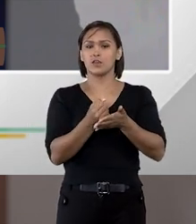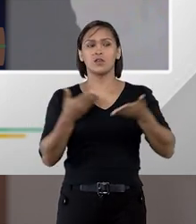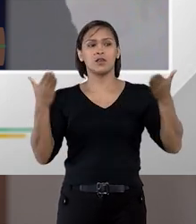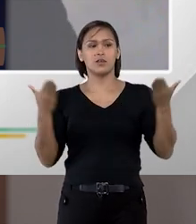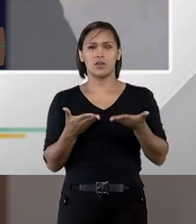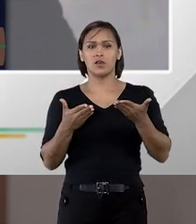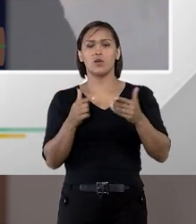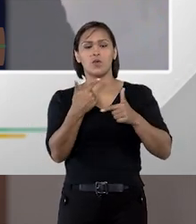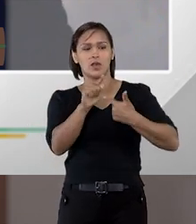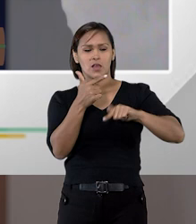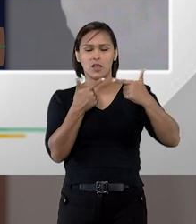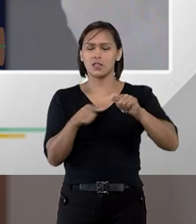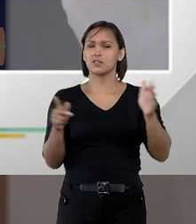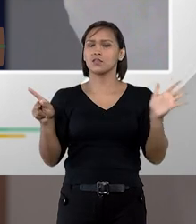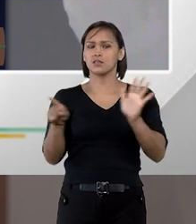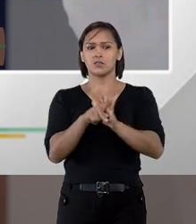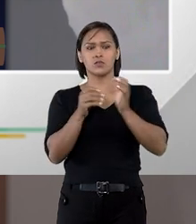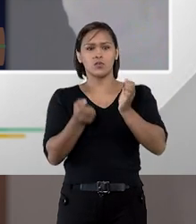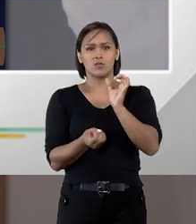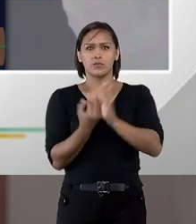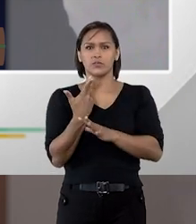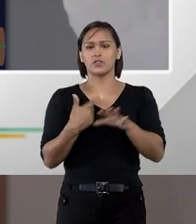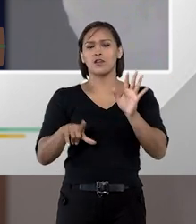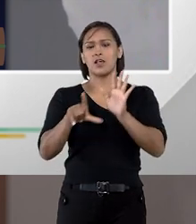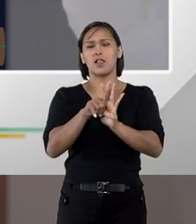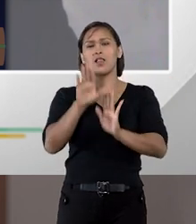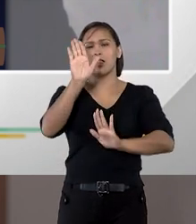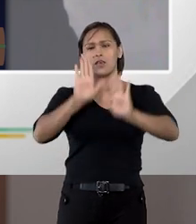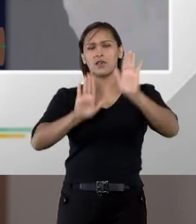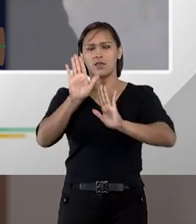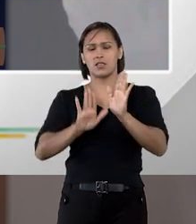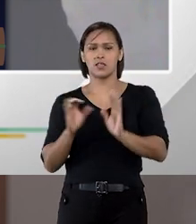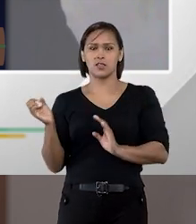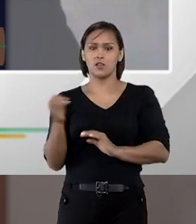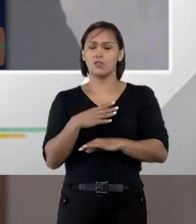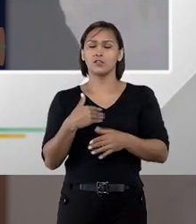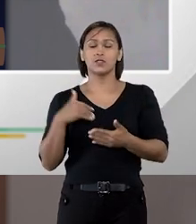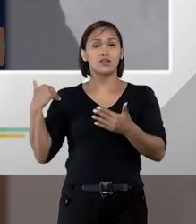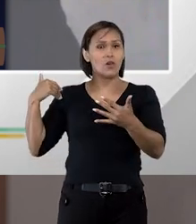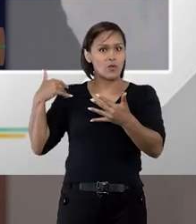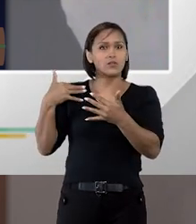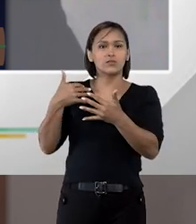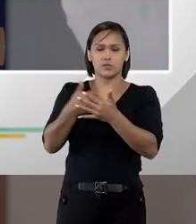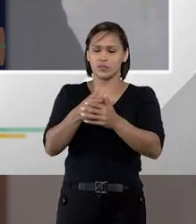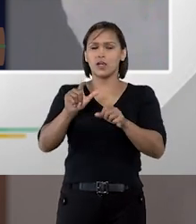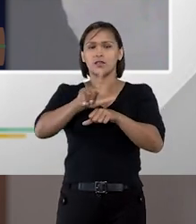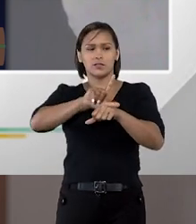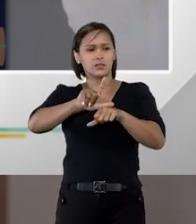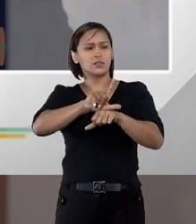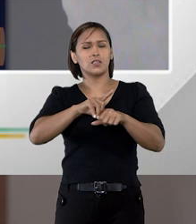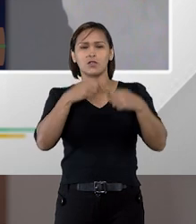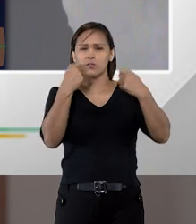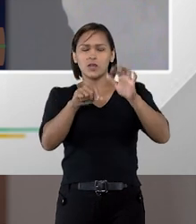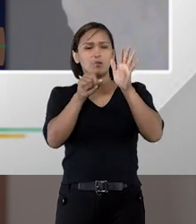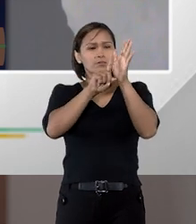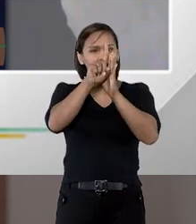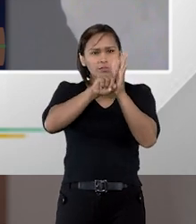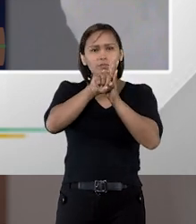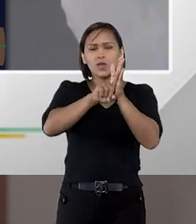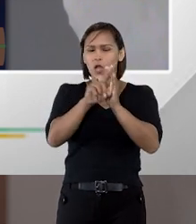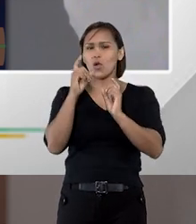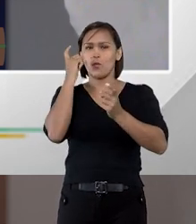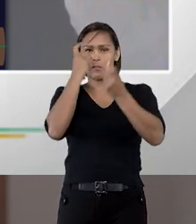essas e outras tendências aparecem na nova lei de licitações. Então, já há algum tempo, o legislador, ele